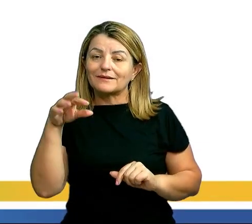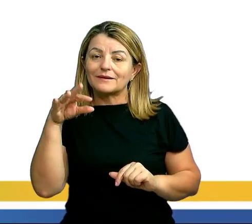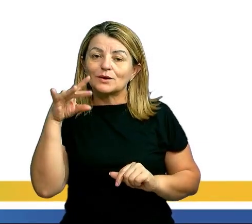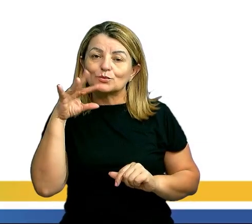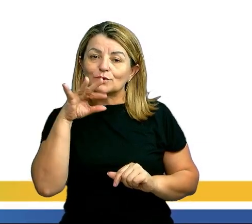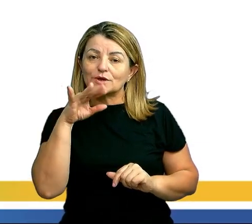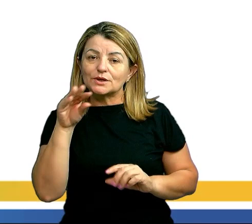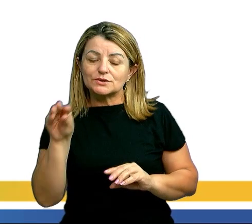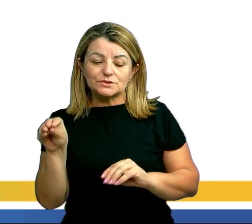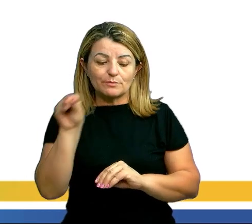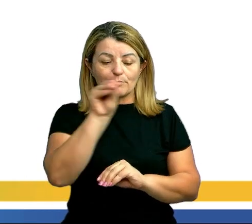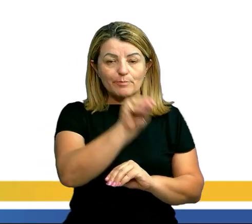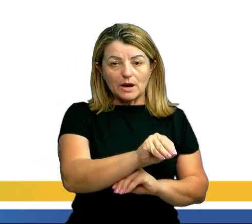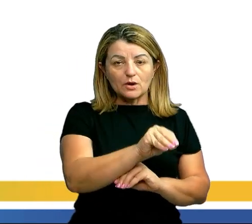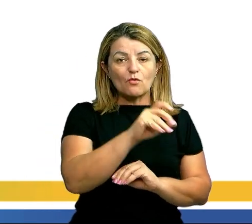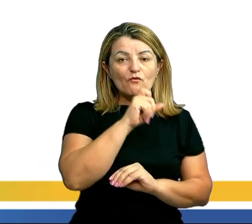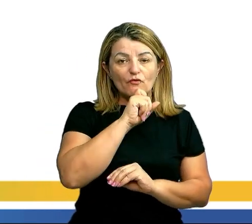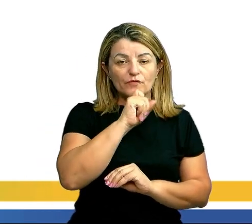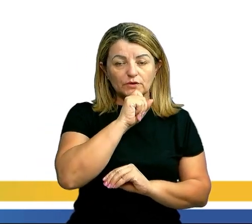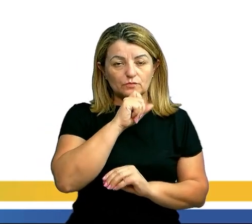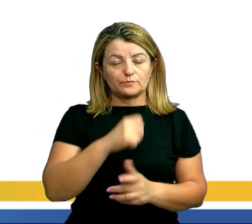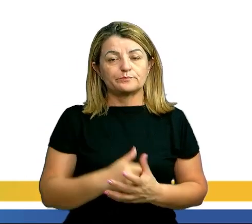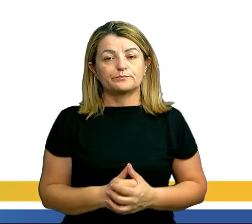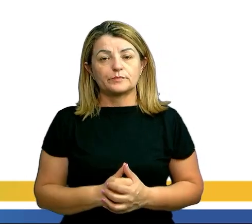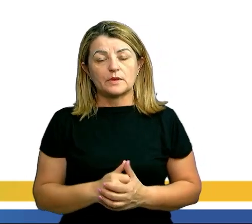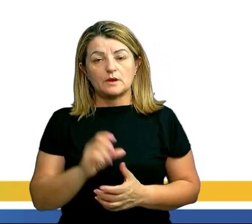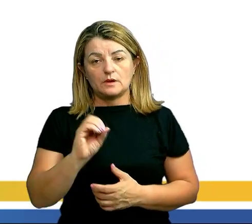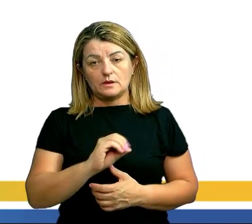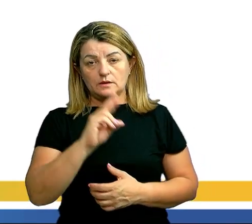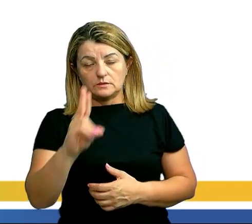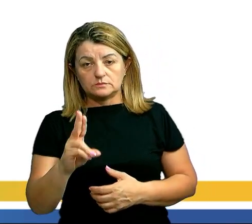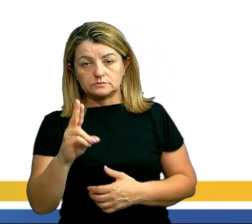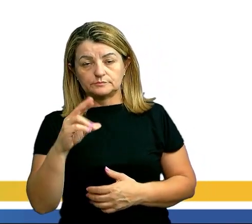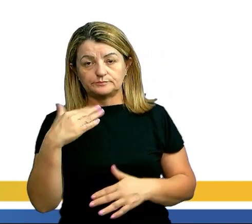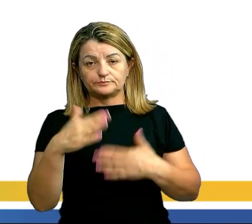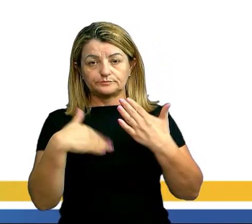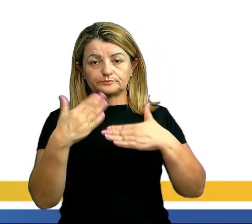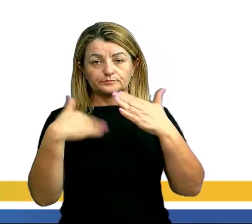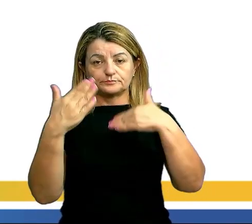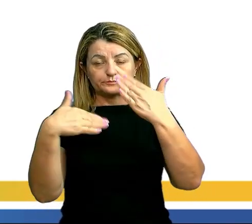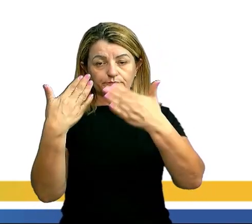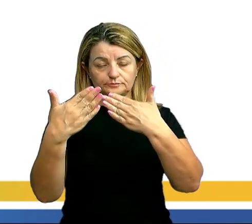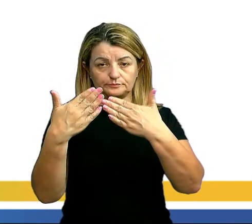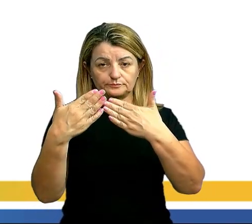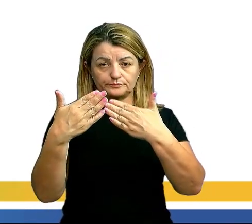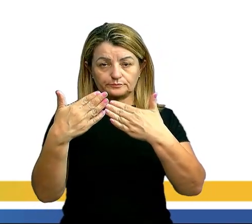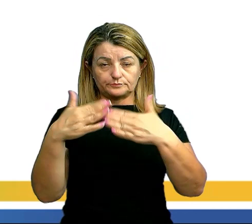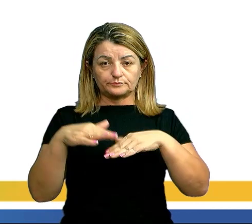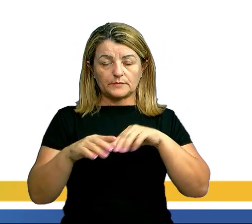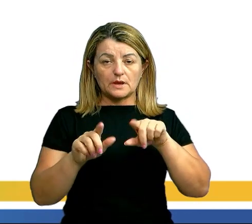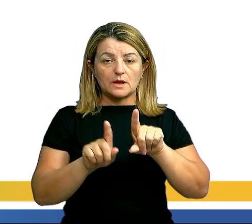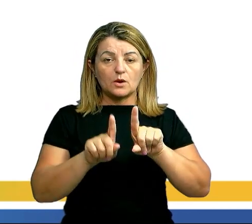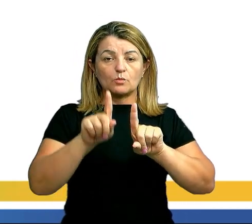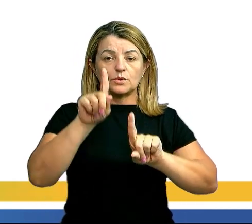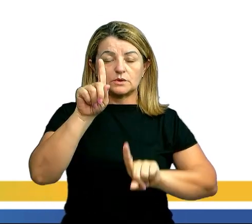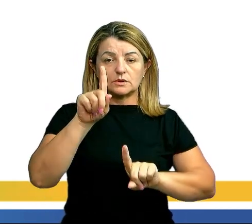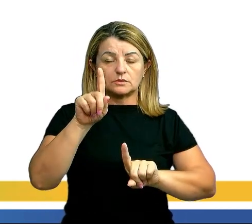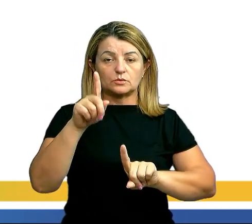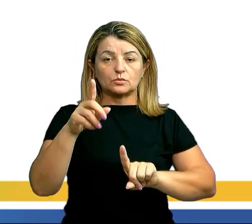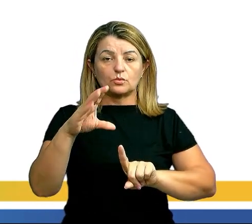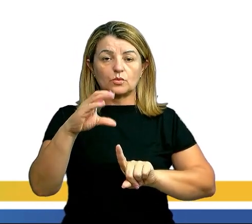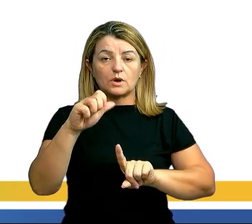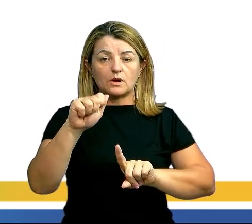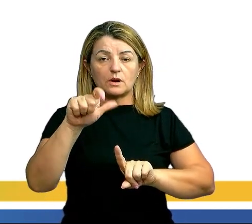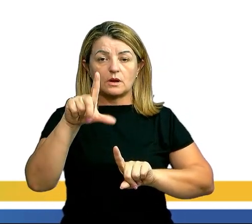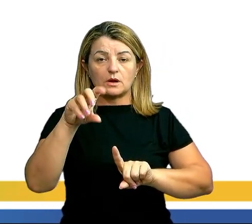Dando continuidade, um outro processo também que pode ocorrer na propagação de calor é a condução. Quando falamos em